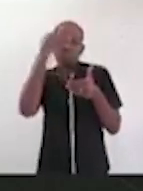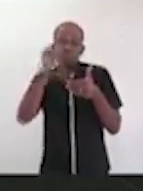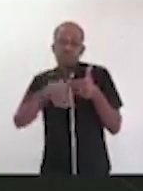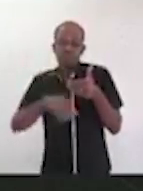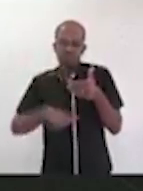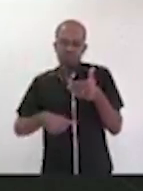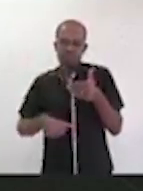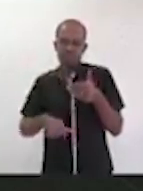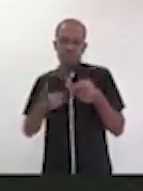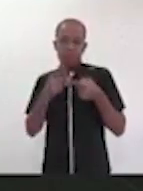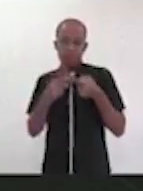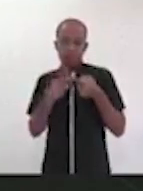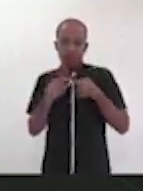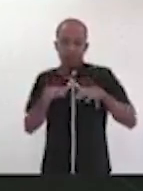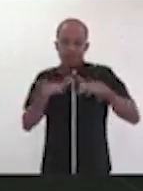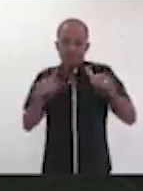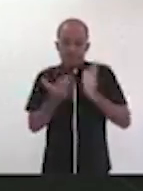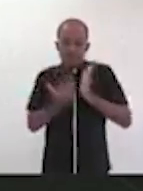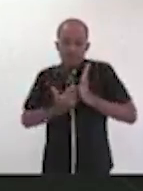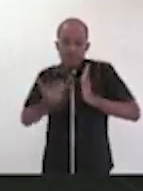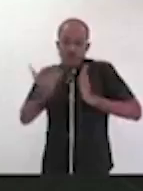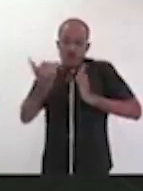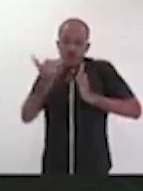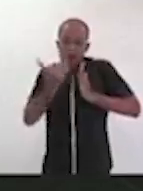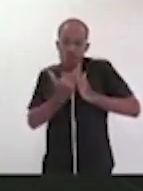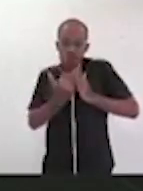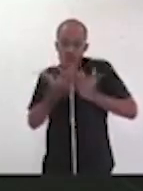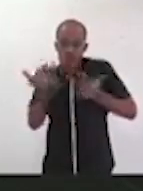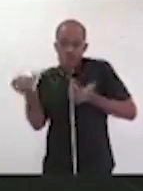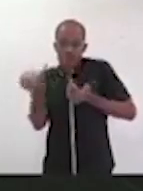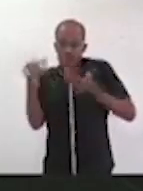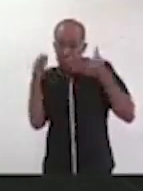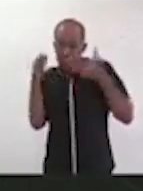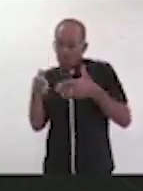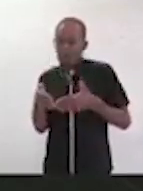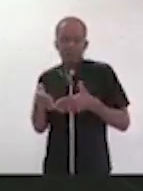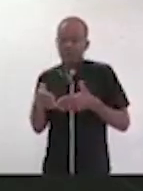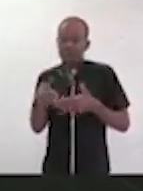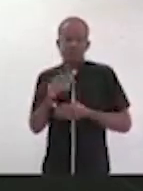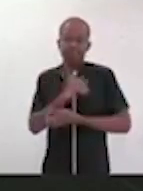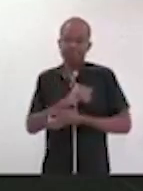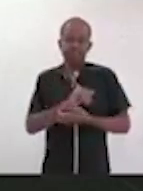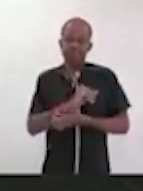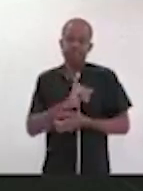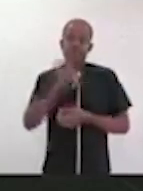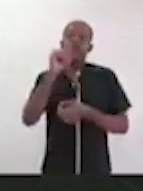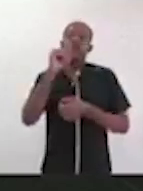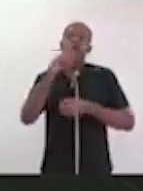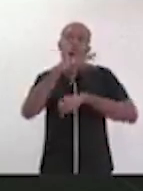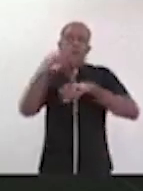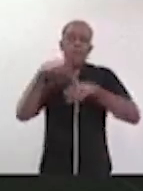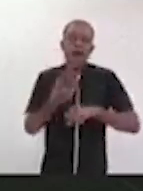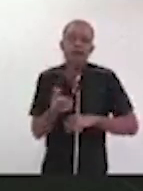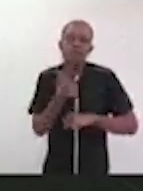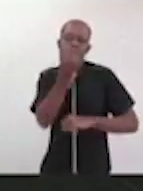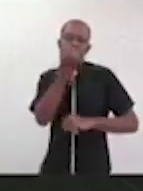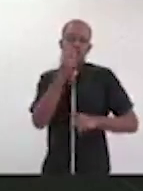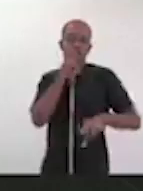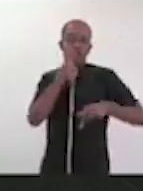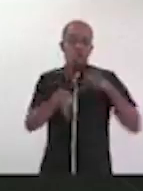importa, um país tão rico, com um povo tão pobre, tão desigual. Então, eu acho que a polarização só